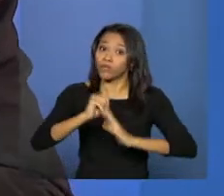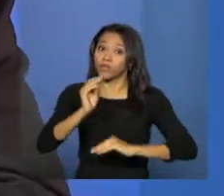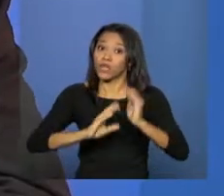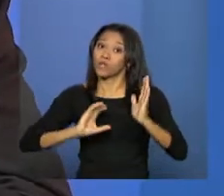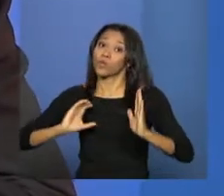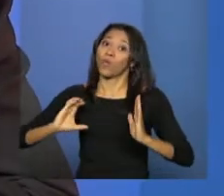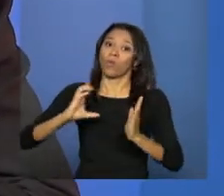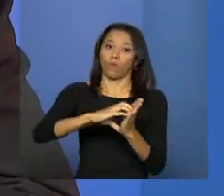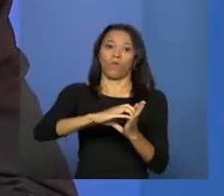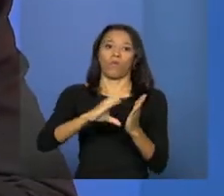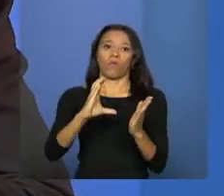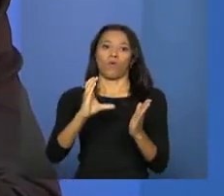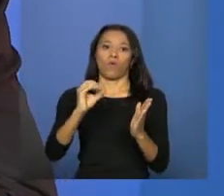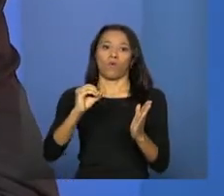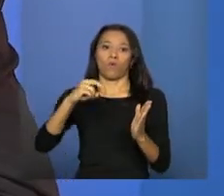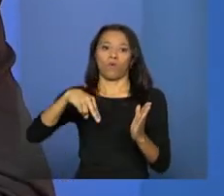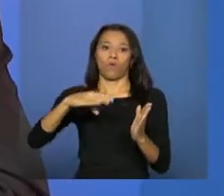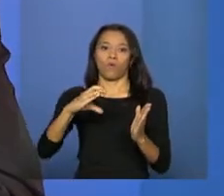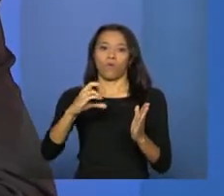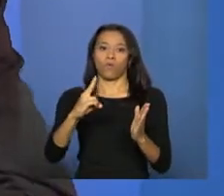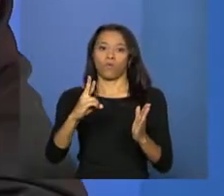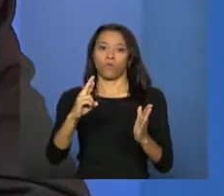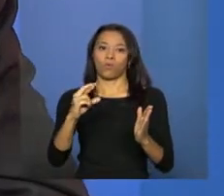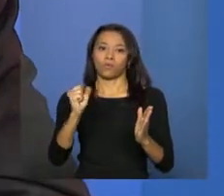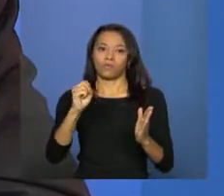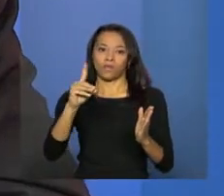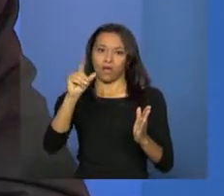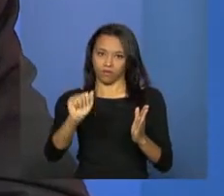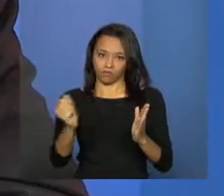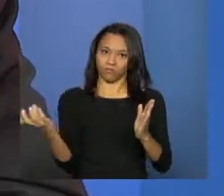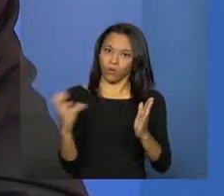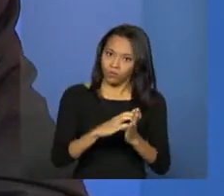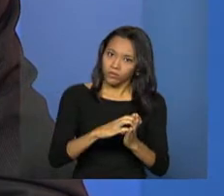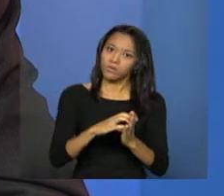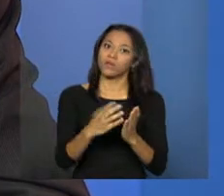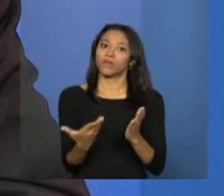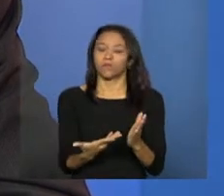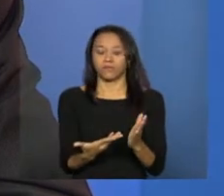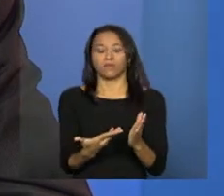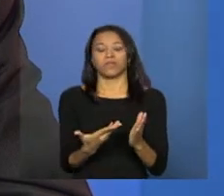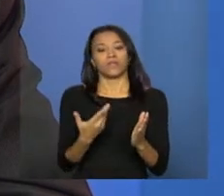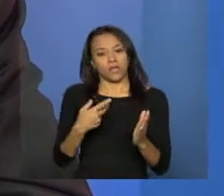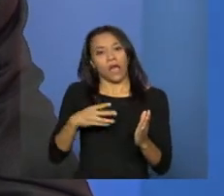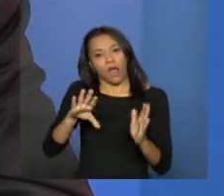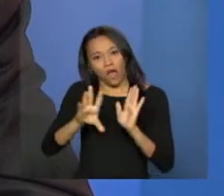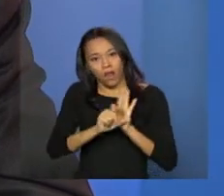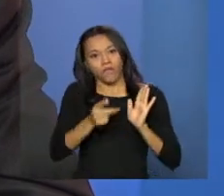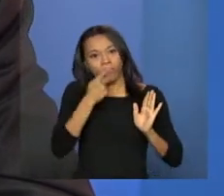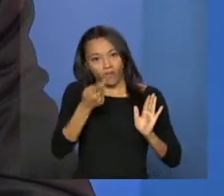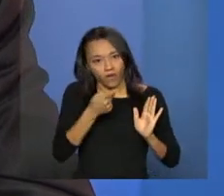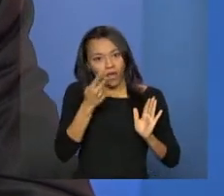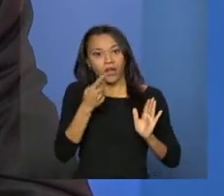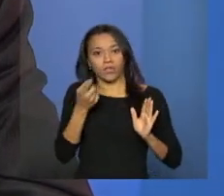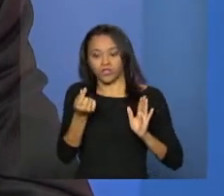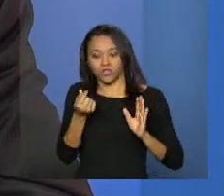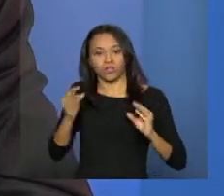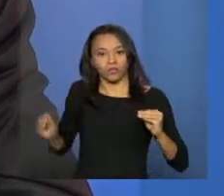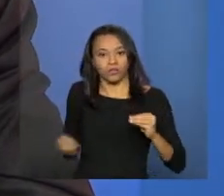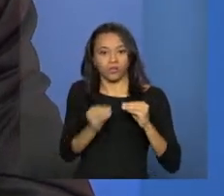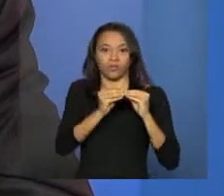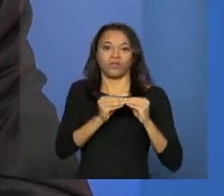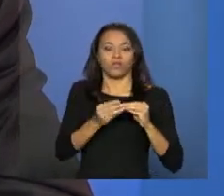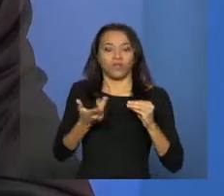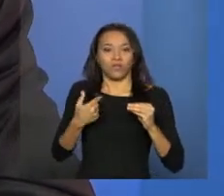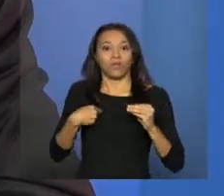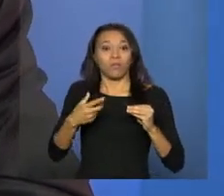Vejam, a lei, ela autoriza a utilização do recurso, do cofinanciamento federal para a composição das